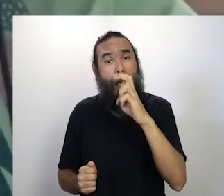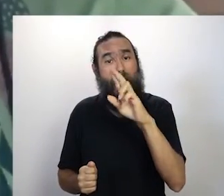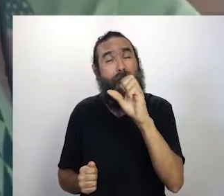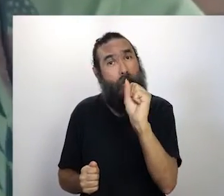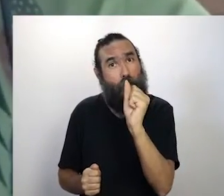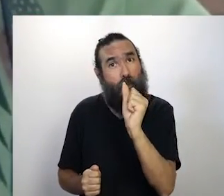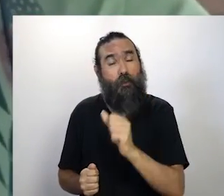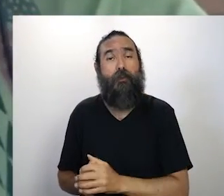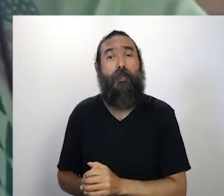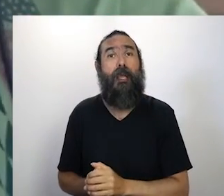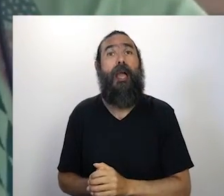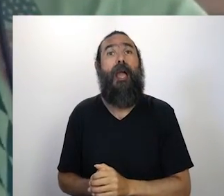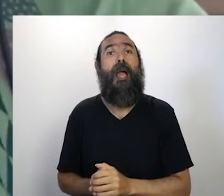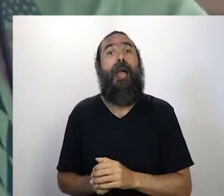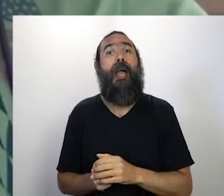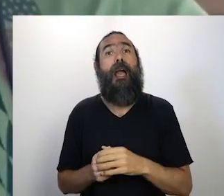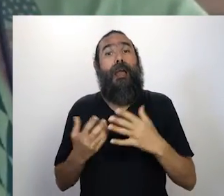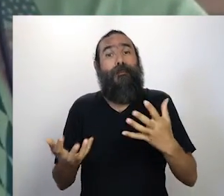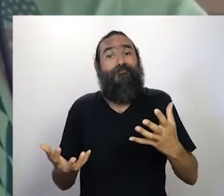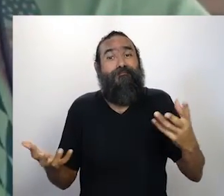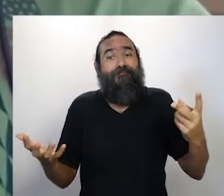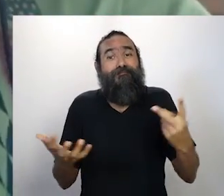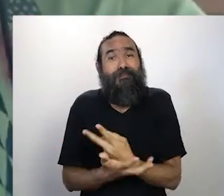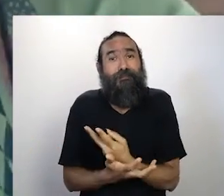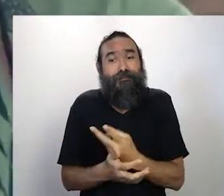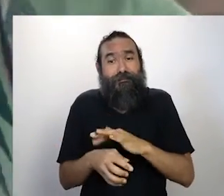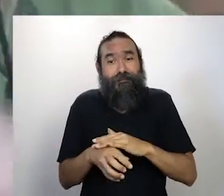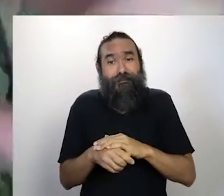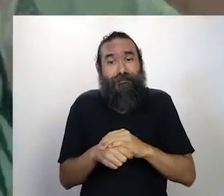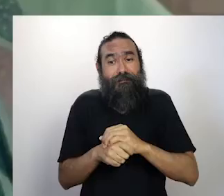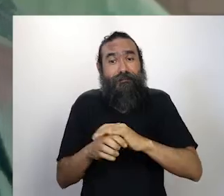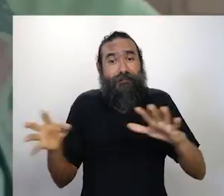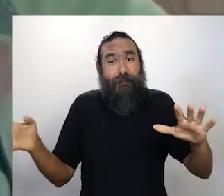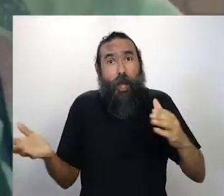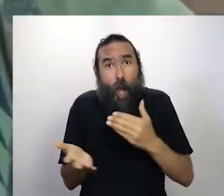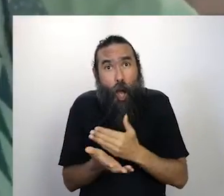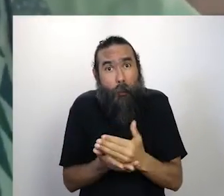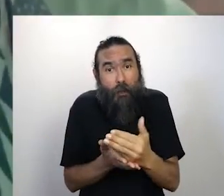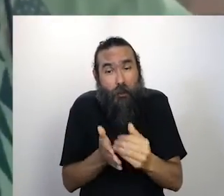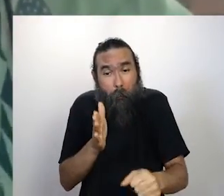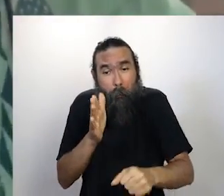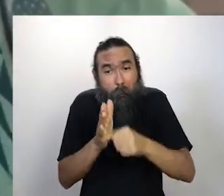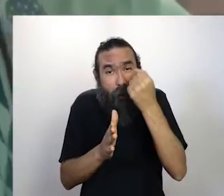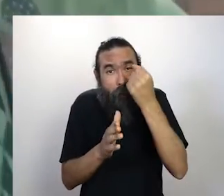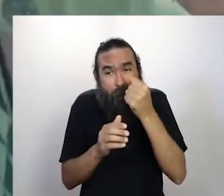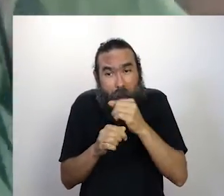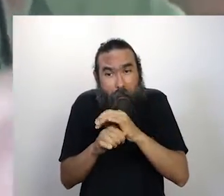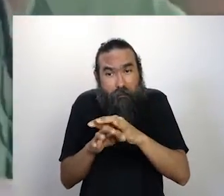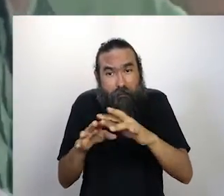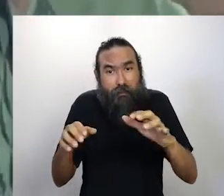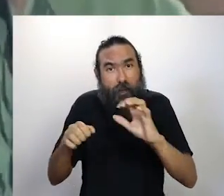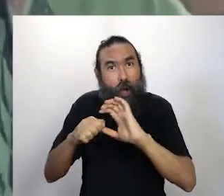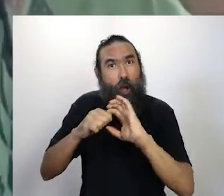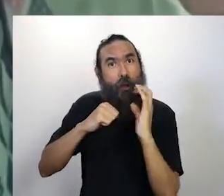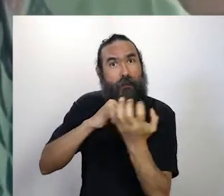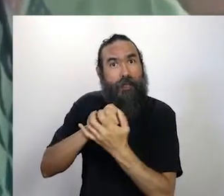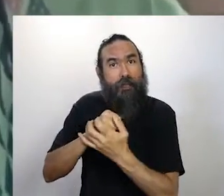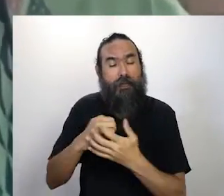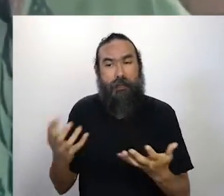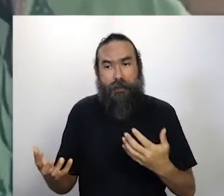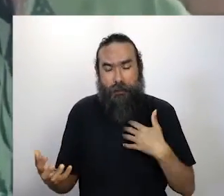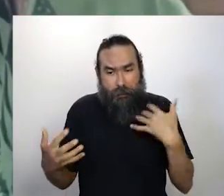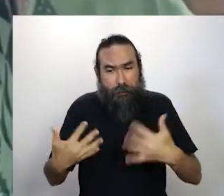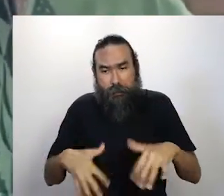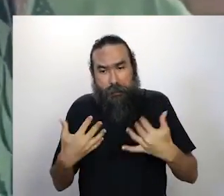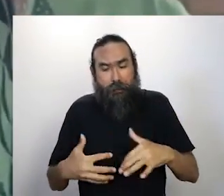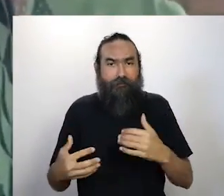situação, onde ali começou a aparecer os primeiros casos, e, a partir desse momento,